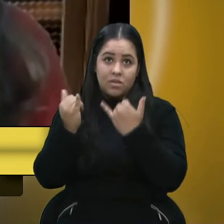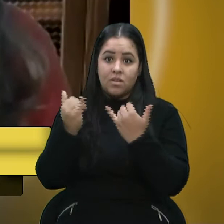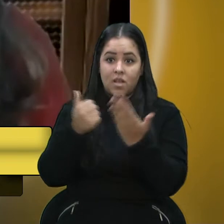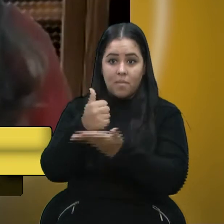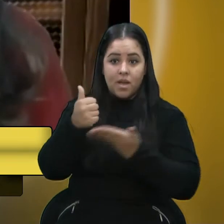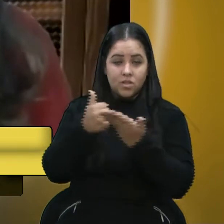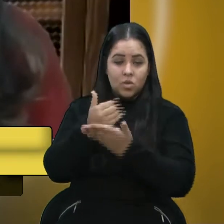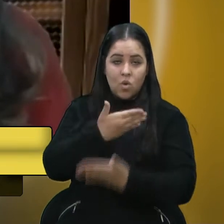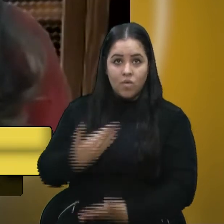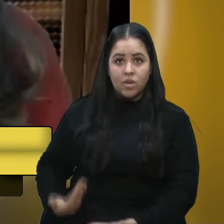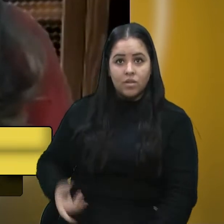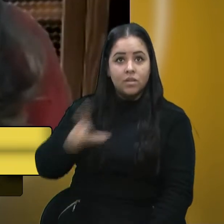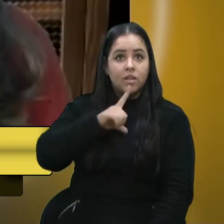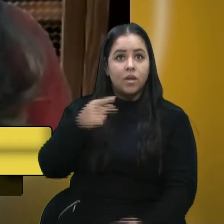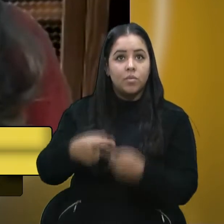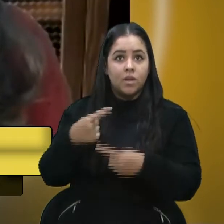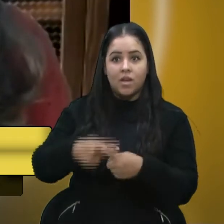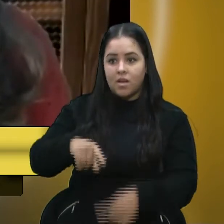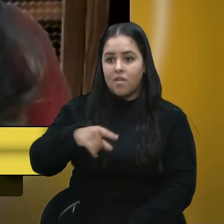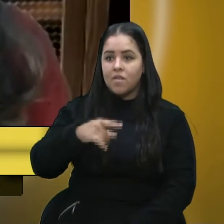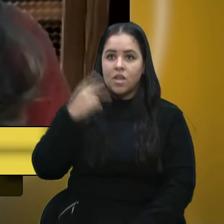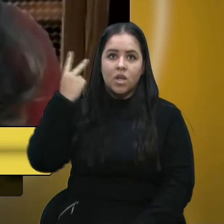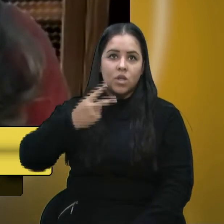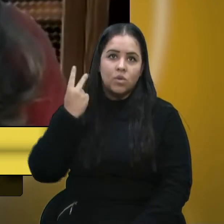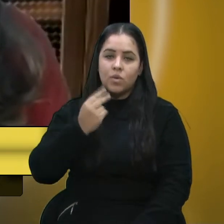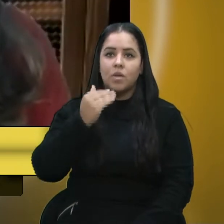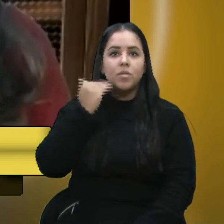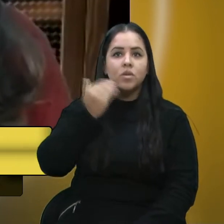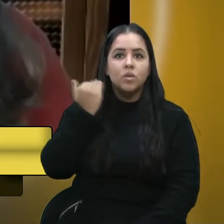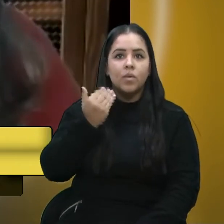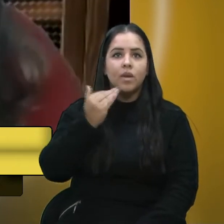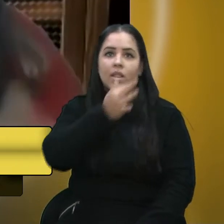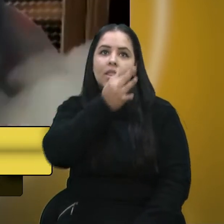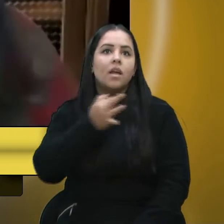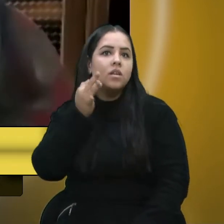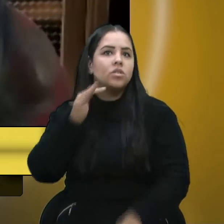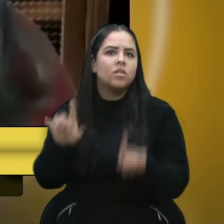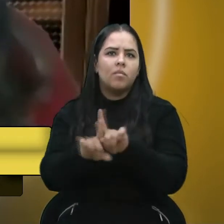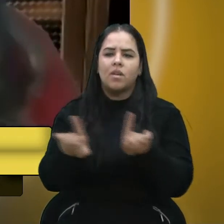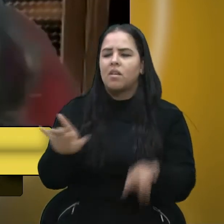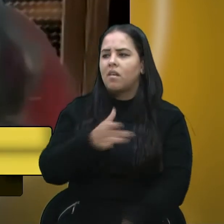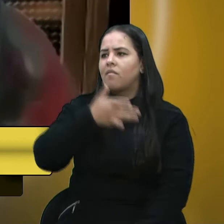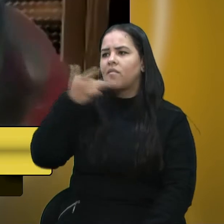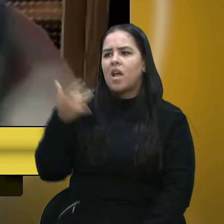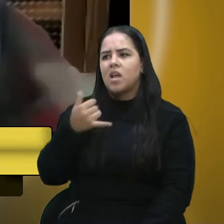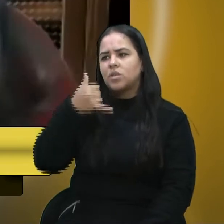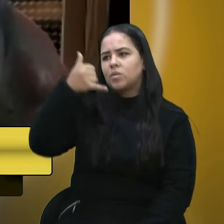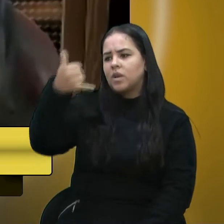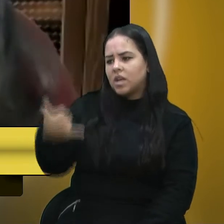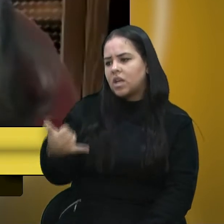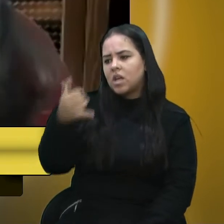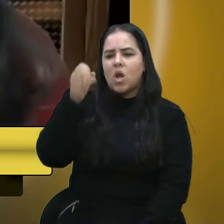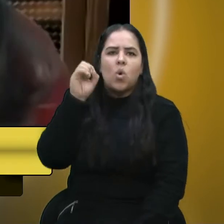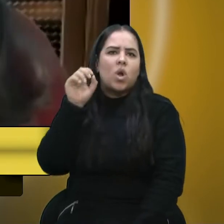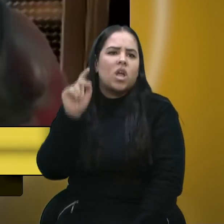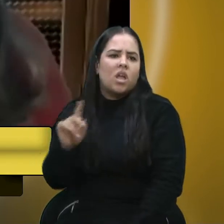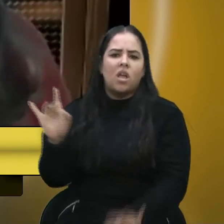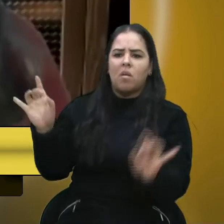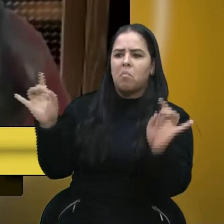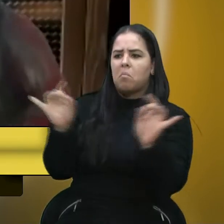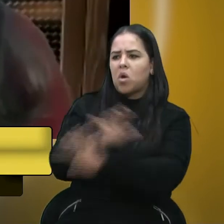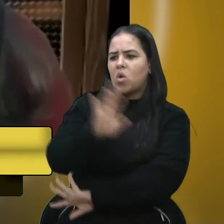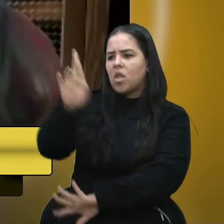tem, porque aqui, tanto a vereadora Marisol, a vereadora Tatiane falam, que é muito mais fácil, liga, não sei o quê, busca resposta.